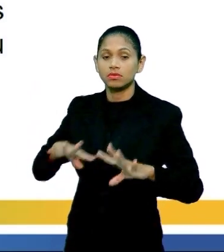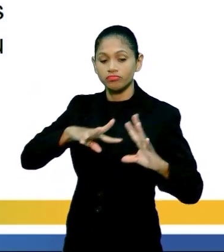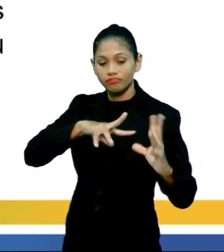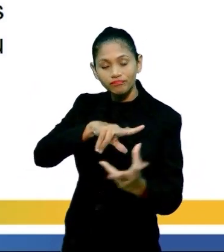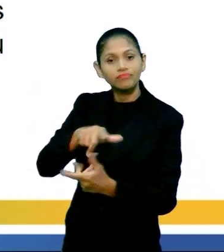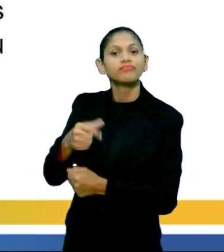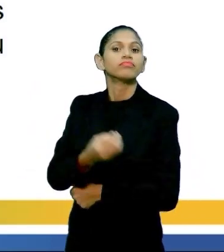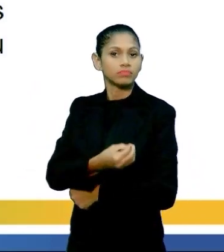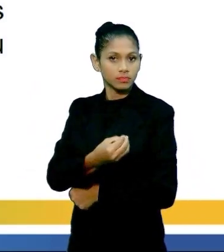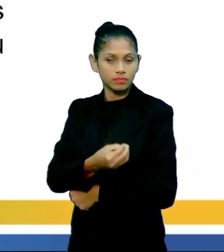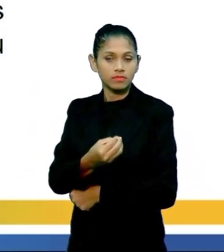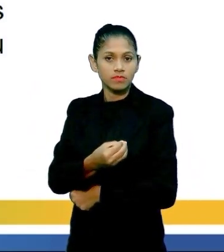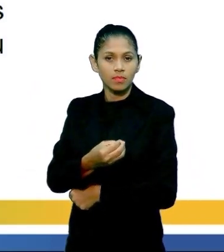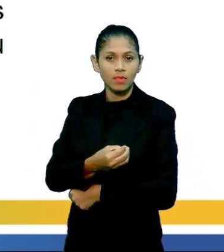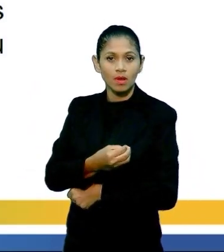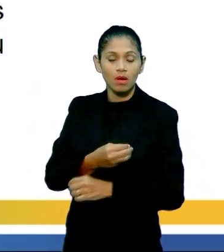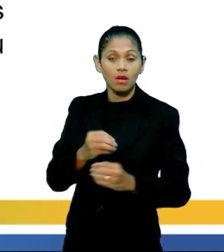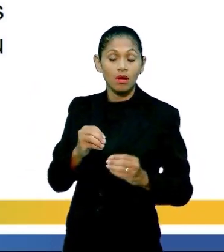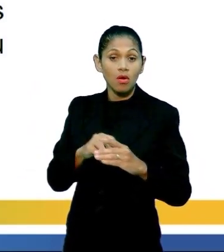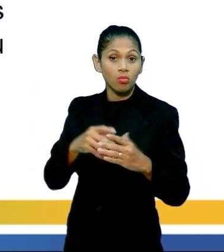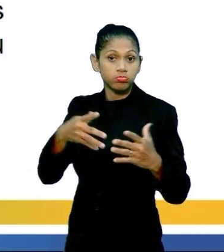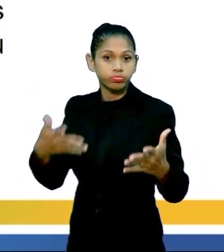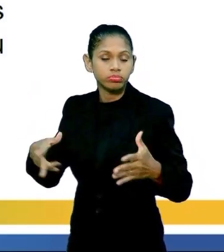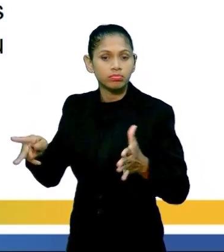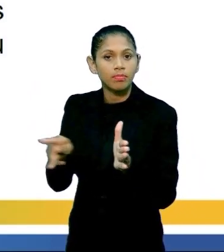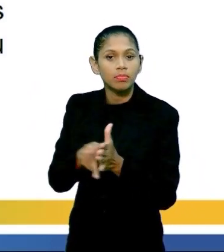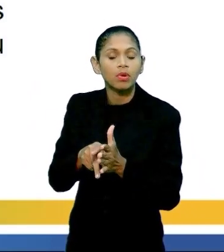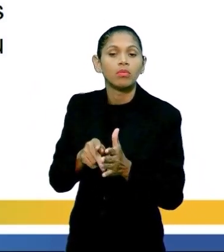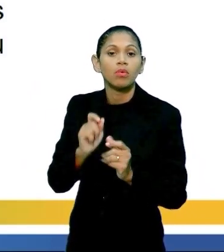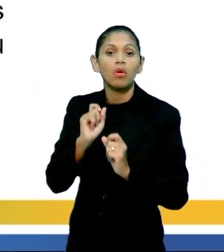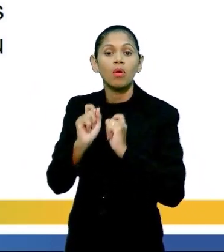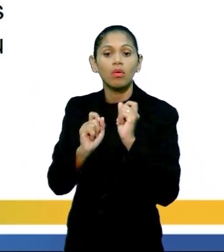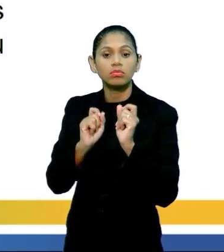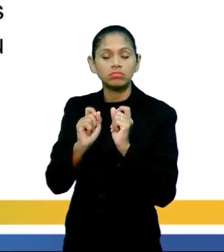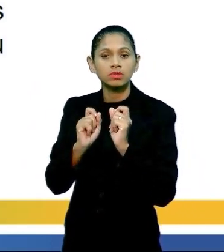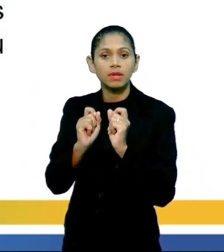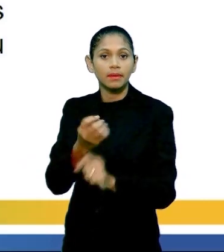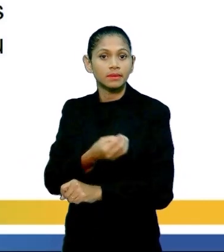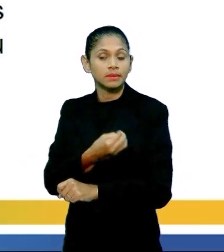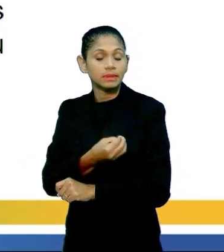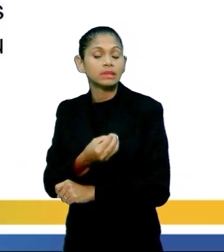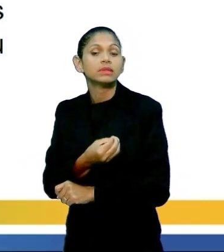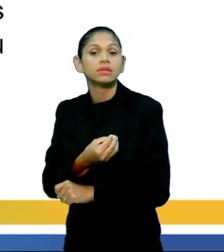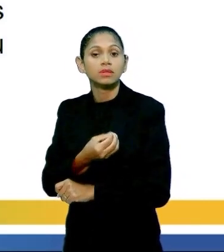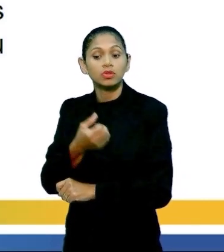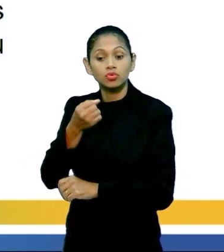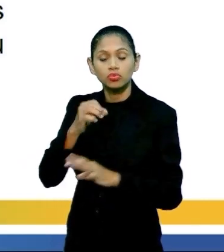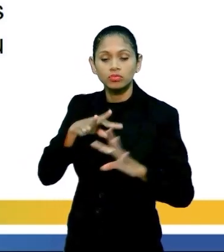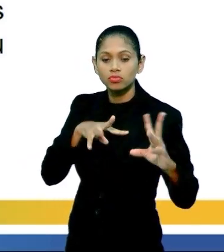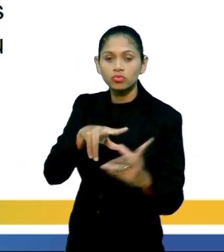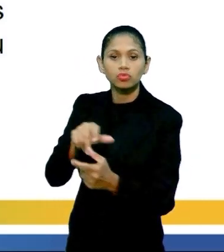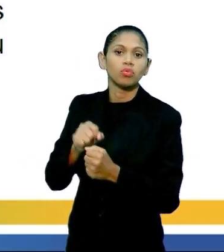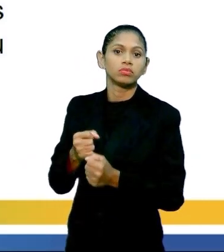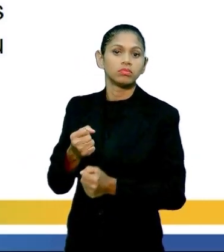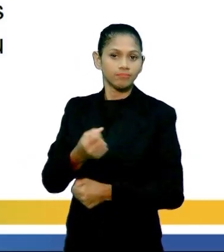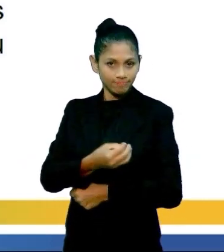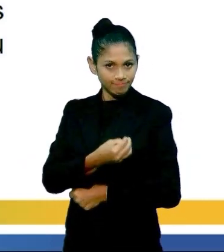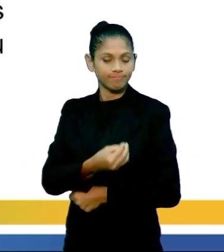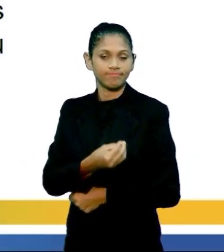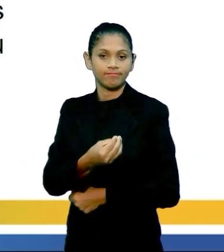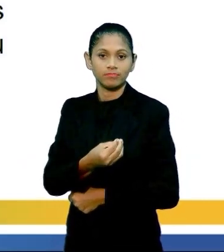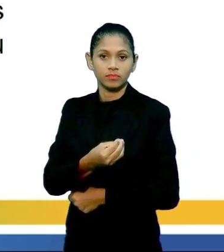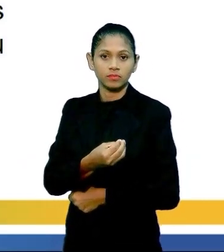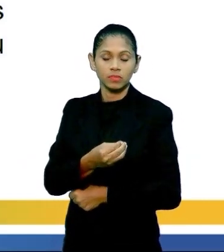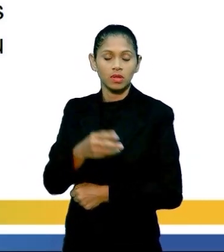importante dessas práticas é permitir a todos a vivência. Logo, a adaptação nos jogos e brincadeiras se faz naturalmente.